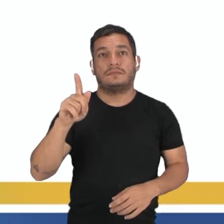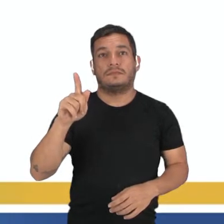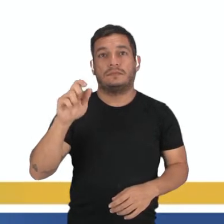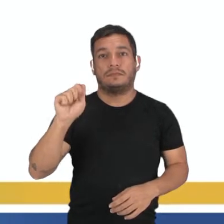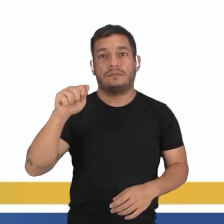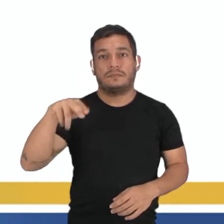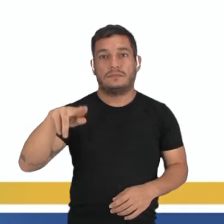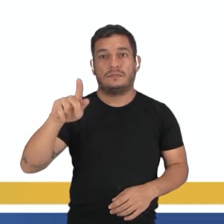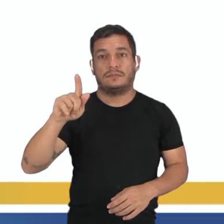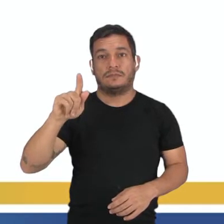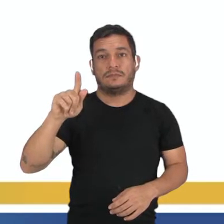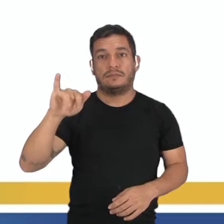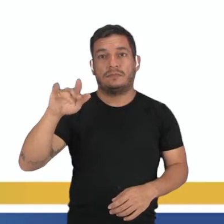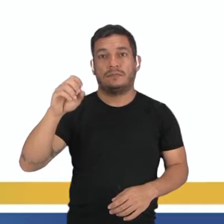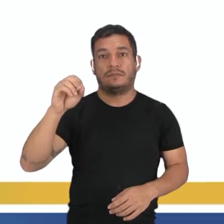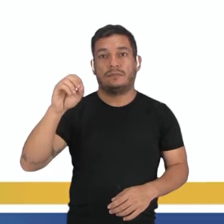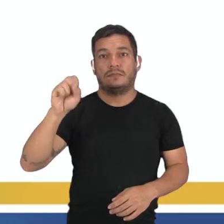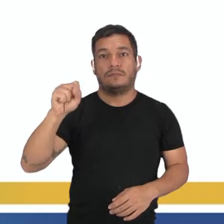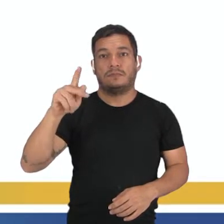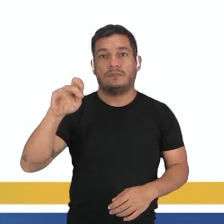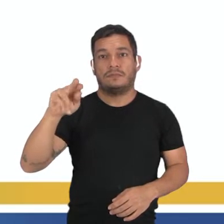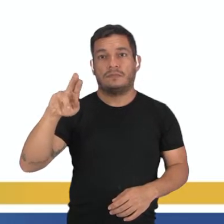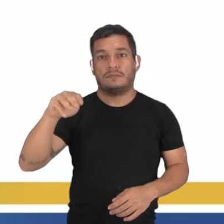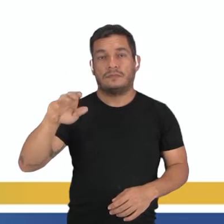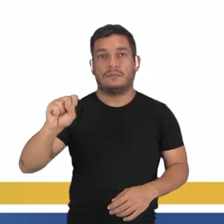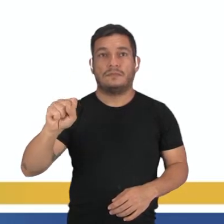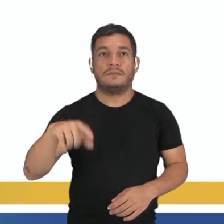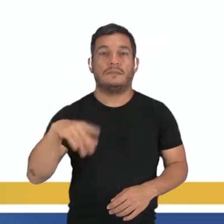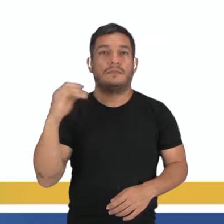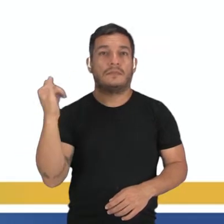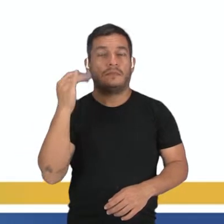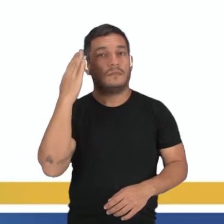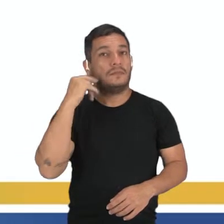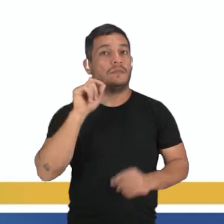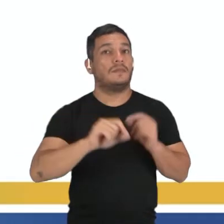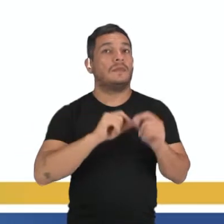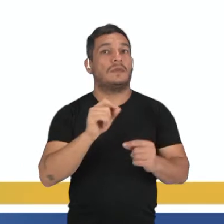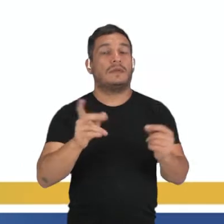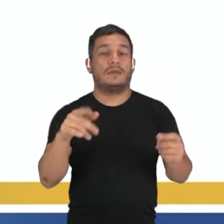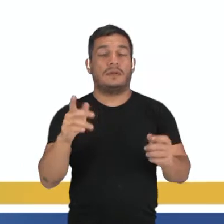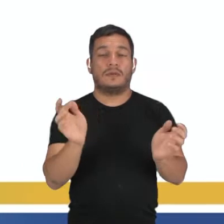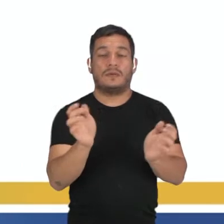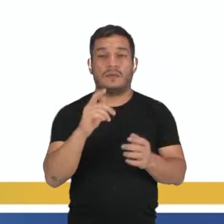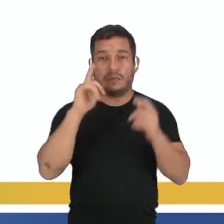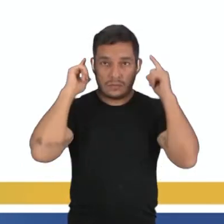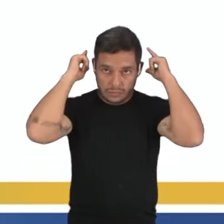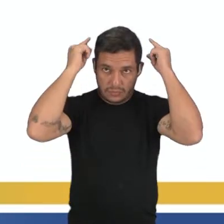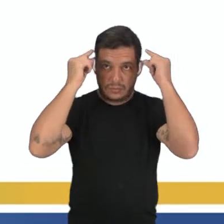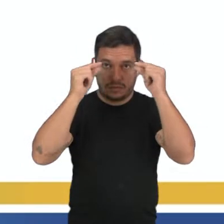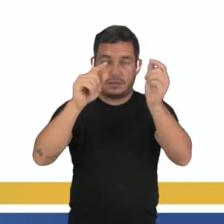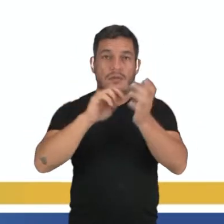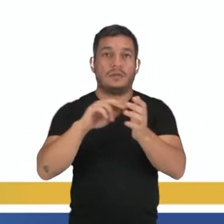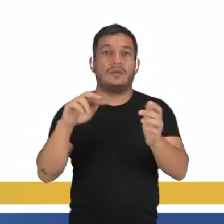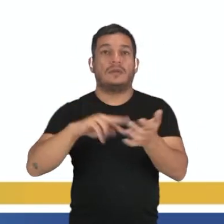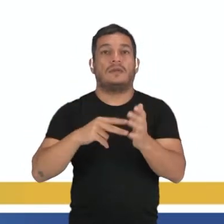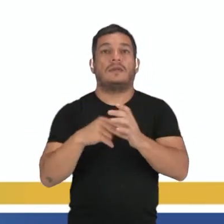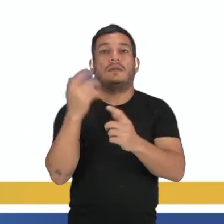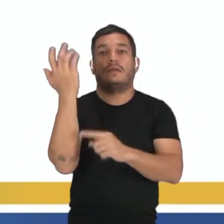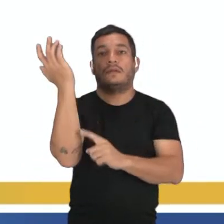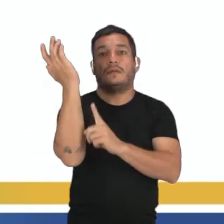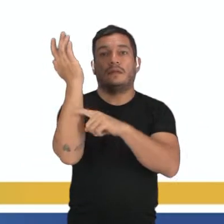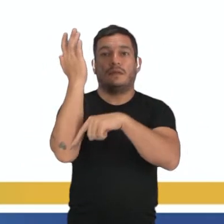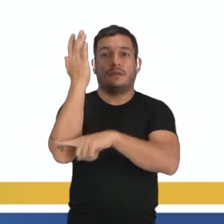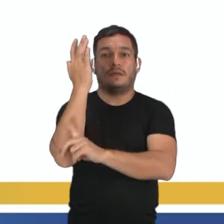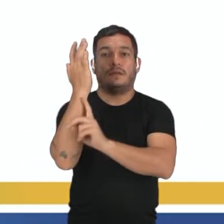angiospermas. O é importante a gente saber? As angiospermas agora do grego significa vaso, e esperma significa